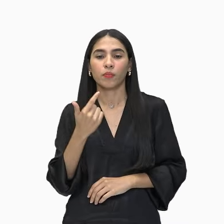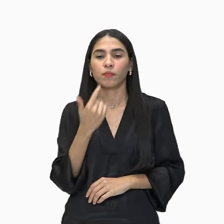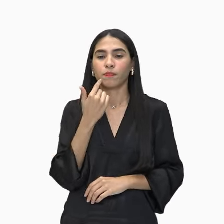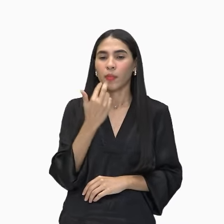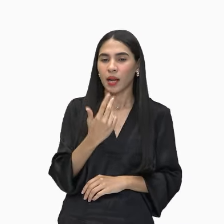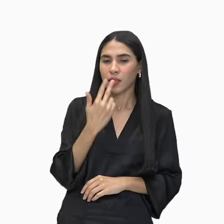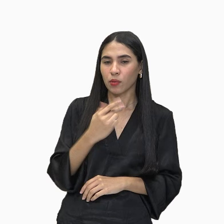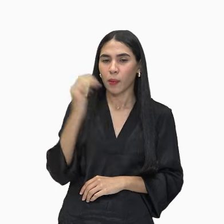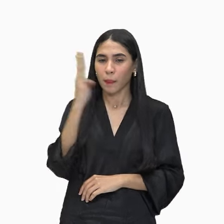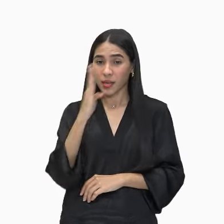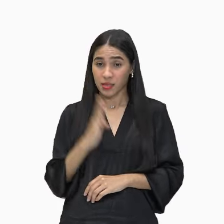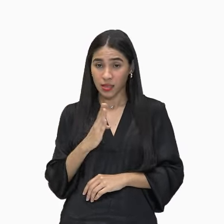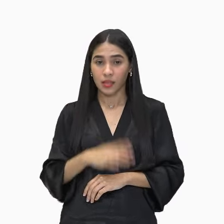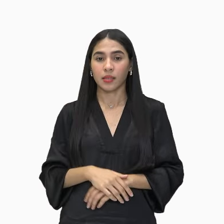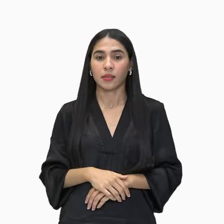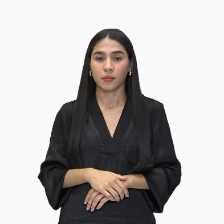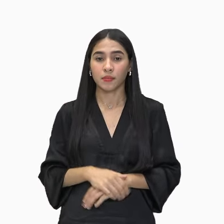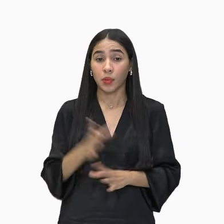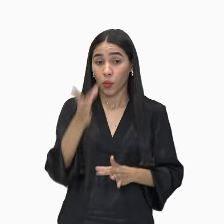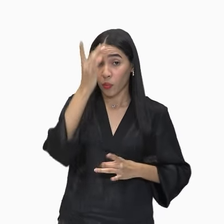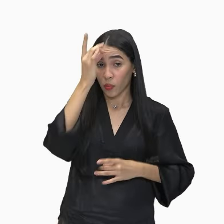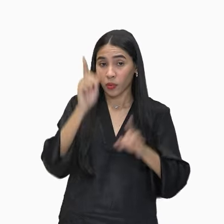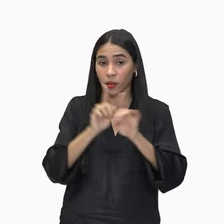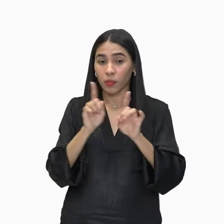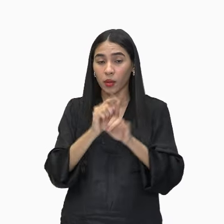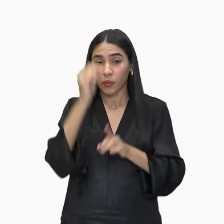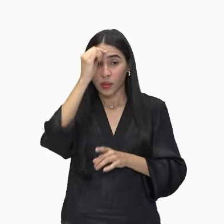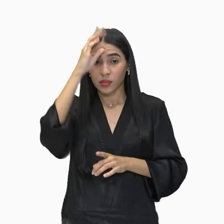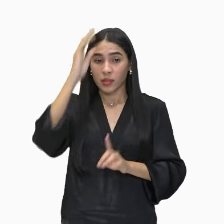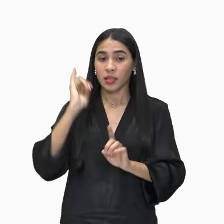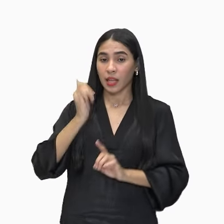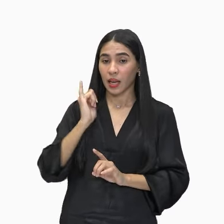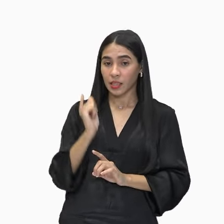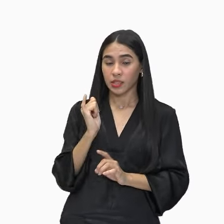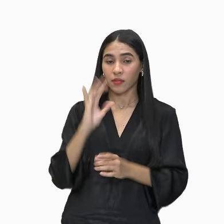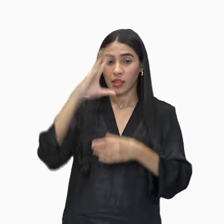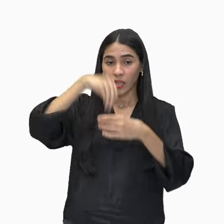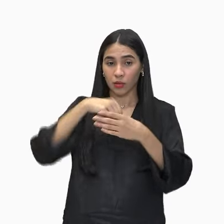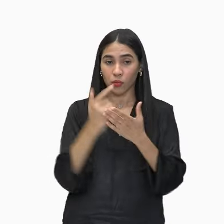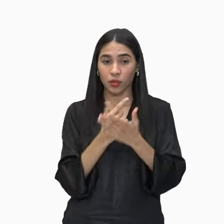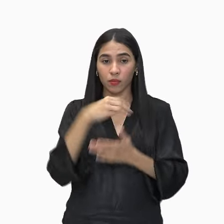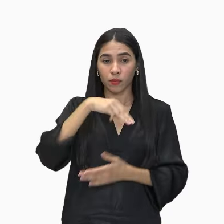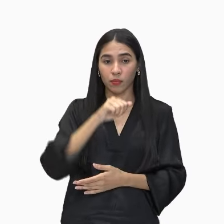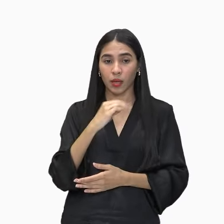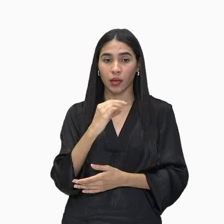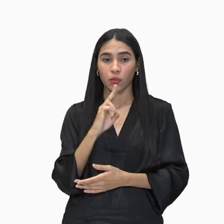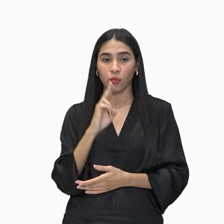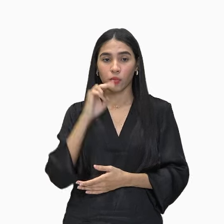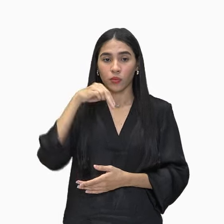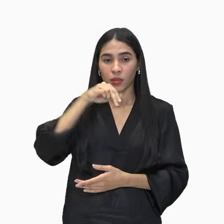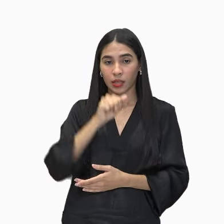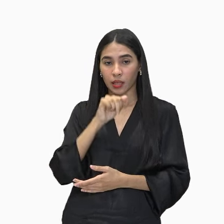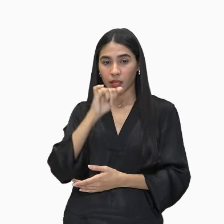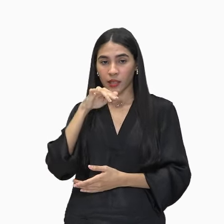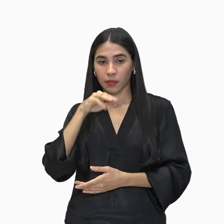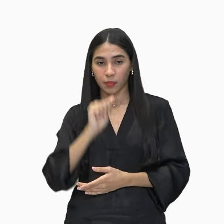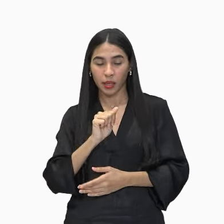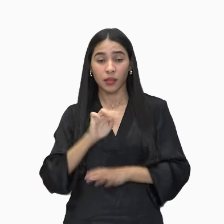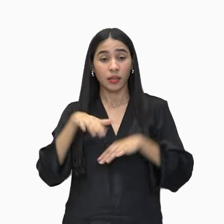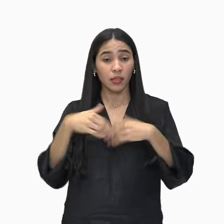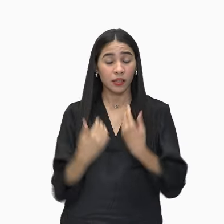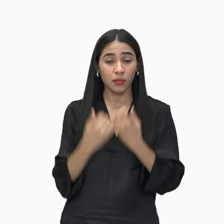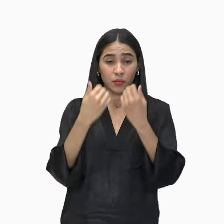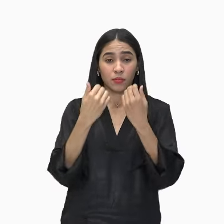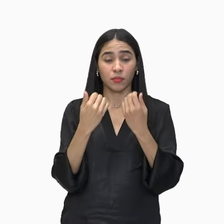brasileira. Ele incorporou esse conhecimento à narrativa de Macunaíma. Então olha só como é que isso pode ficar na